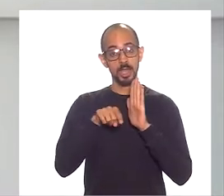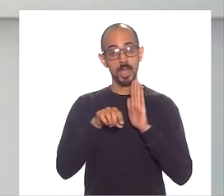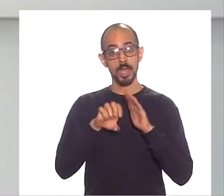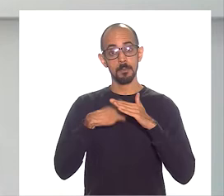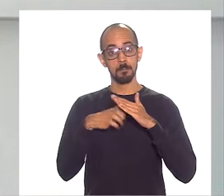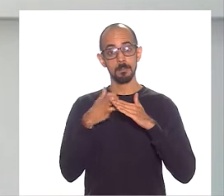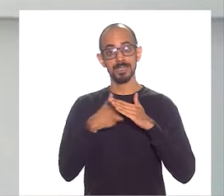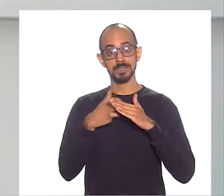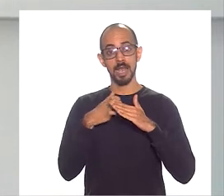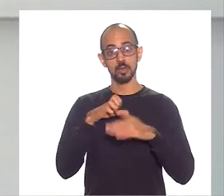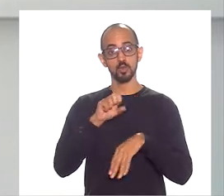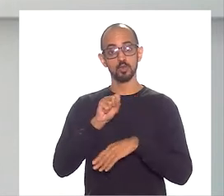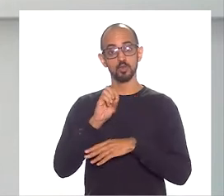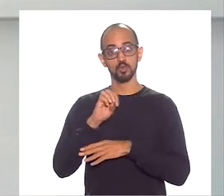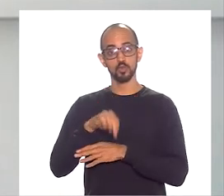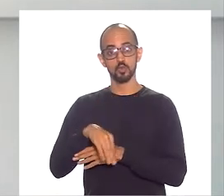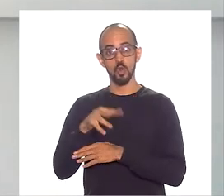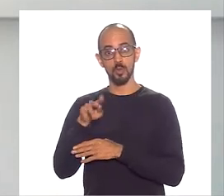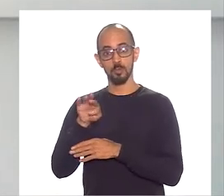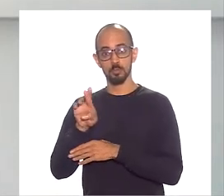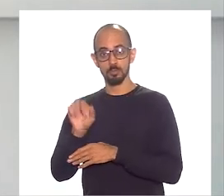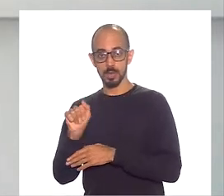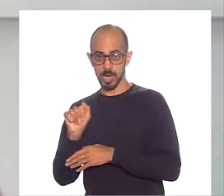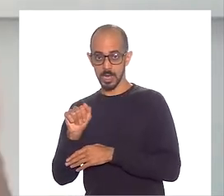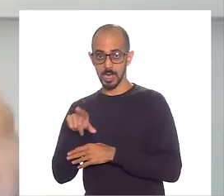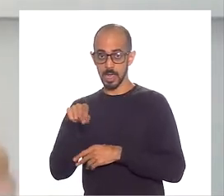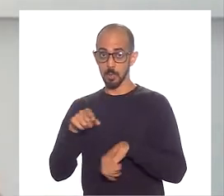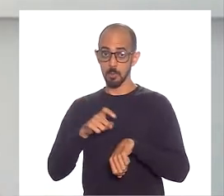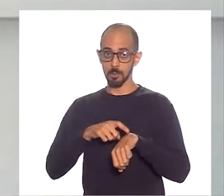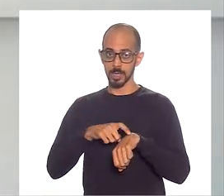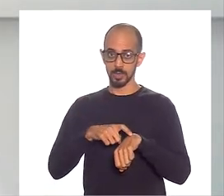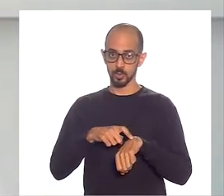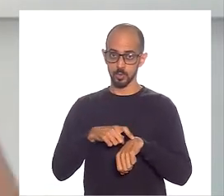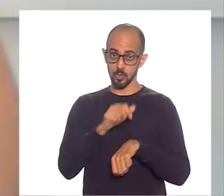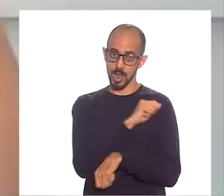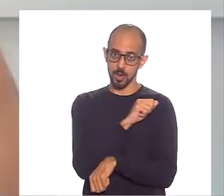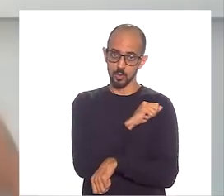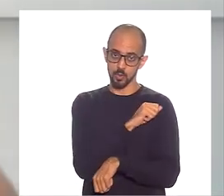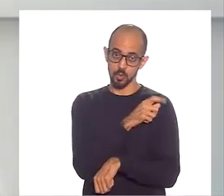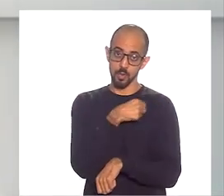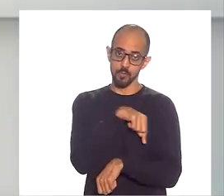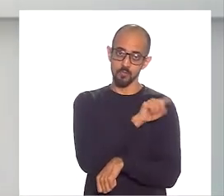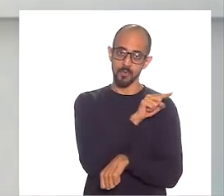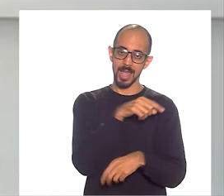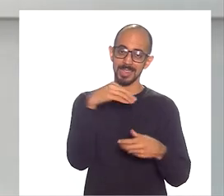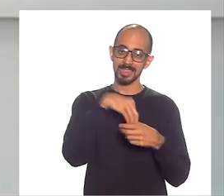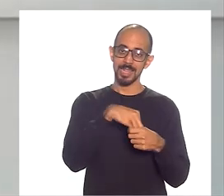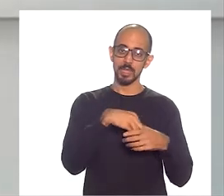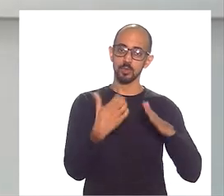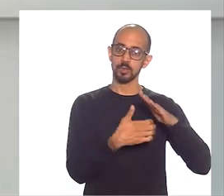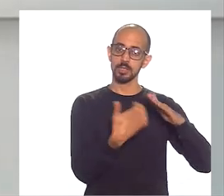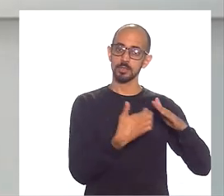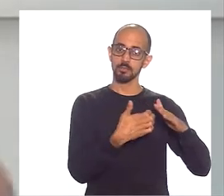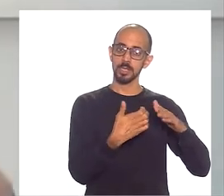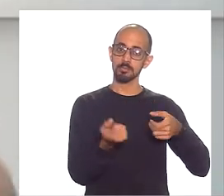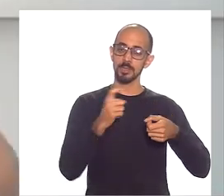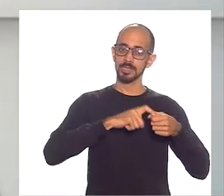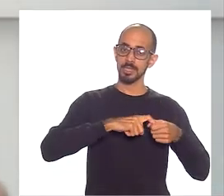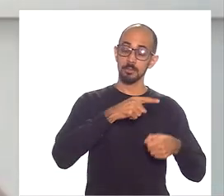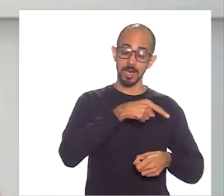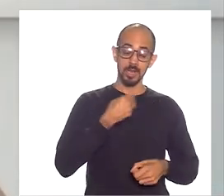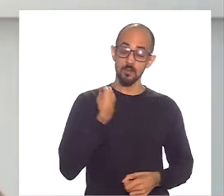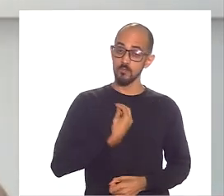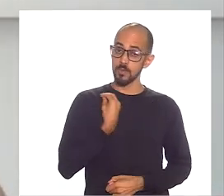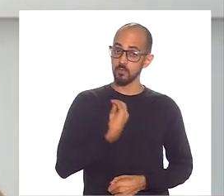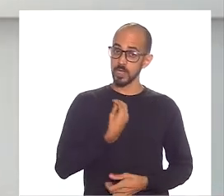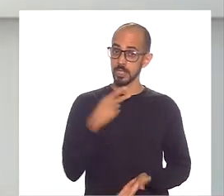Sombra. É um dia que a gente tira esse aluno de dentro da sala de aula e leva ele para dentro das empresas parceiras para que ele